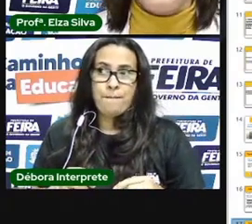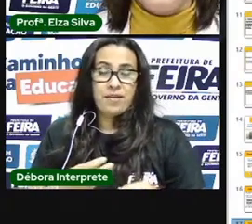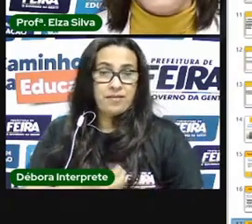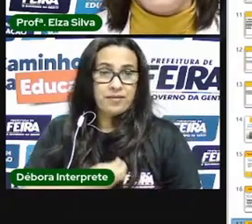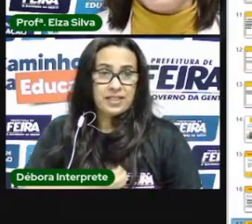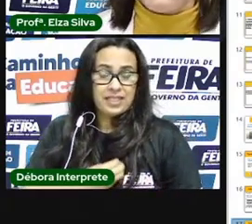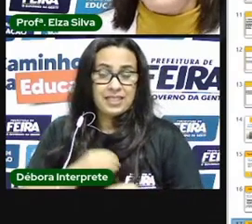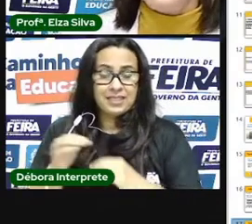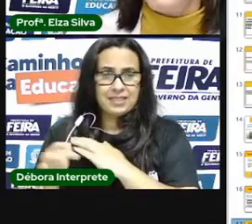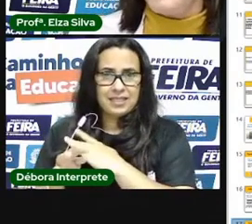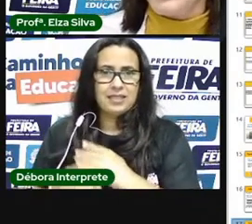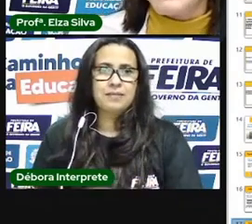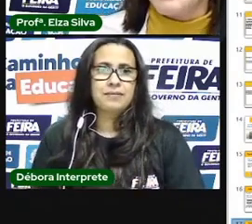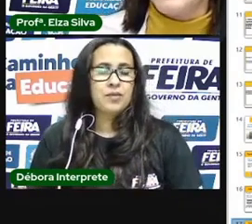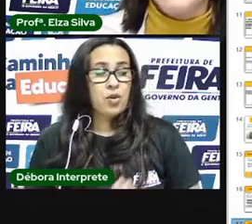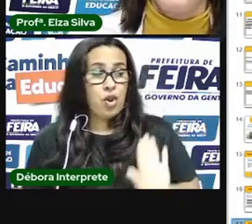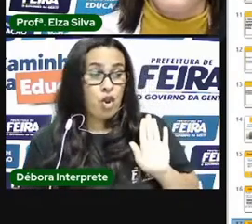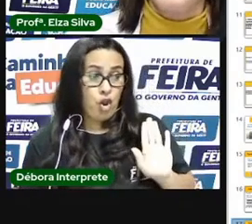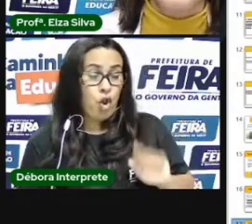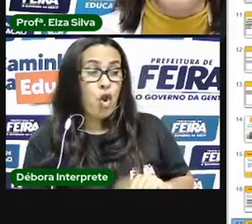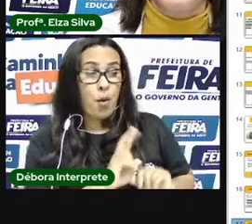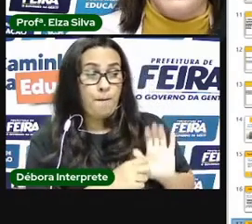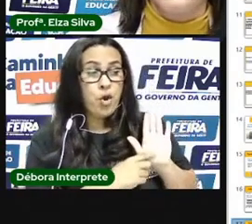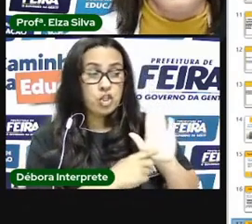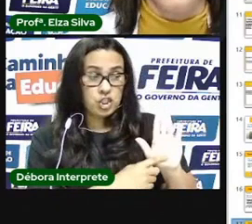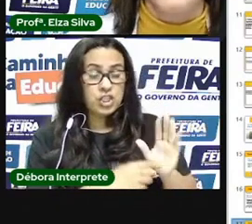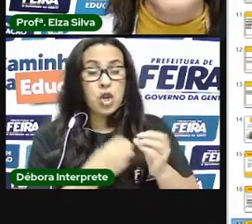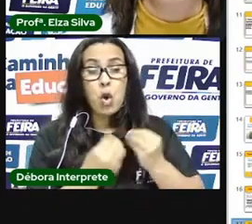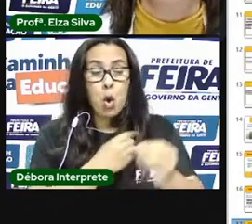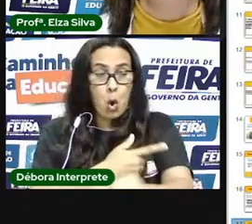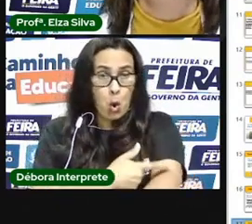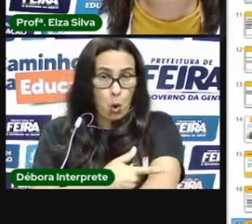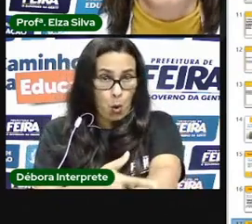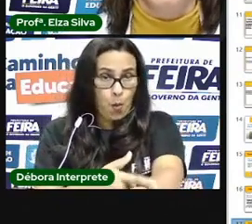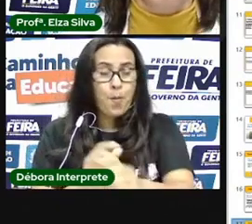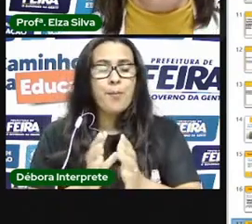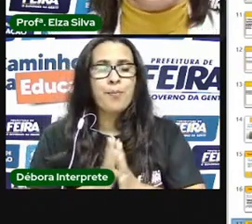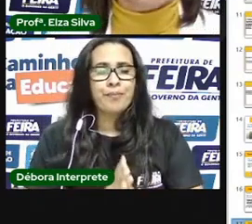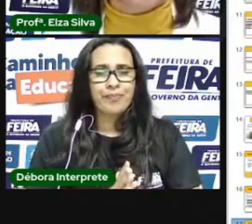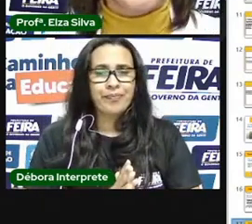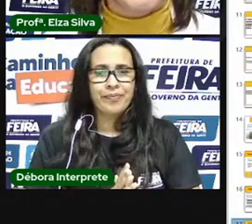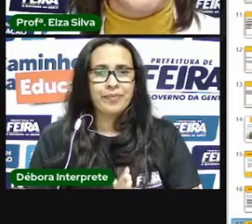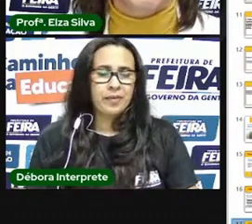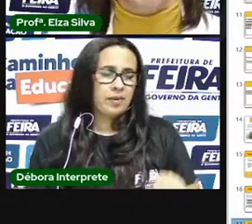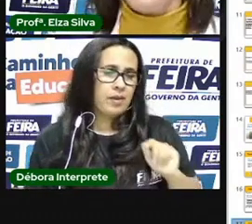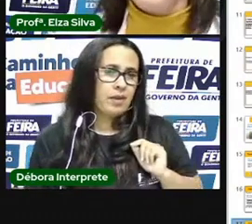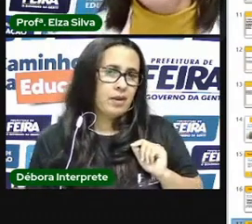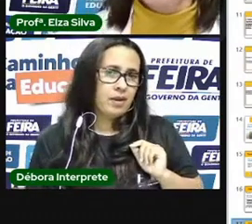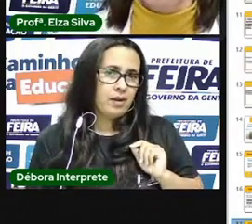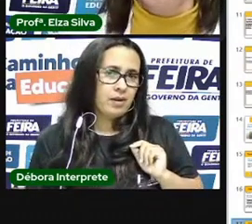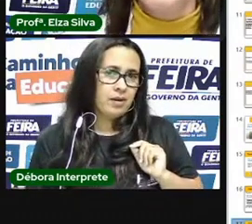Chico Bento então ficou assim observando espantado curioso e o coleguinha disse